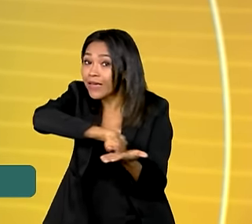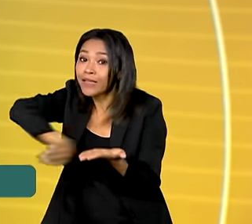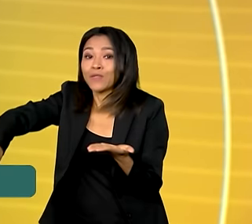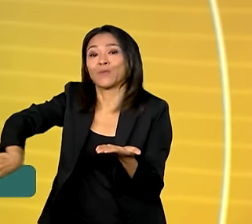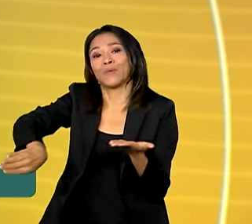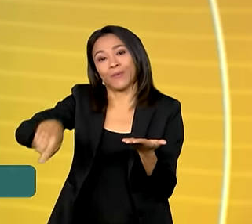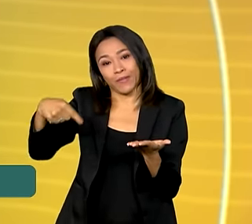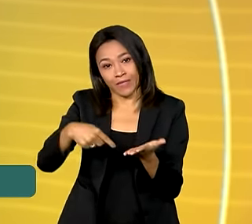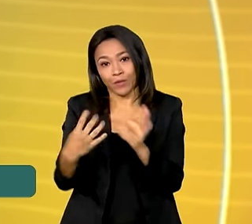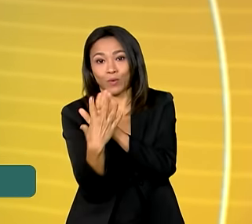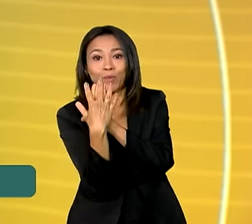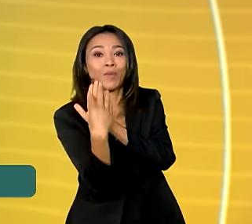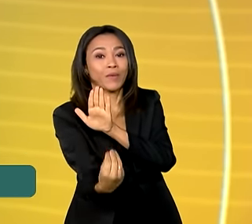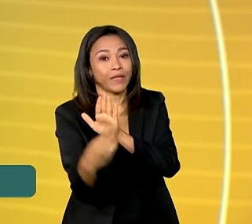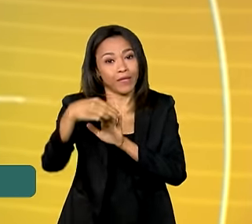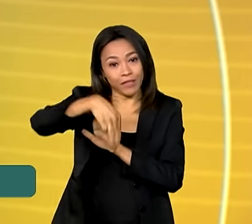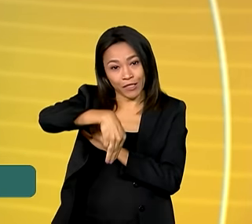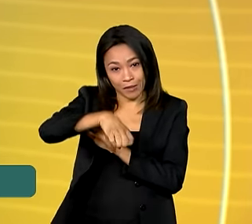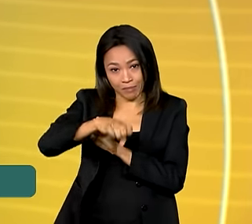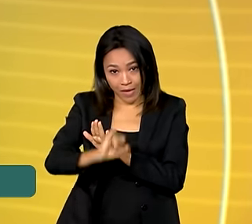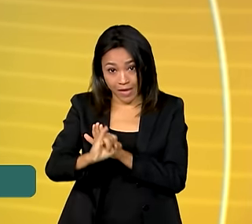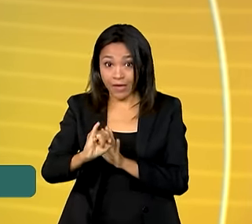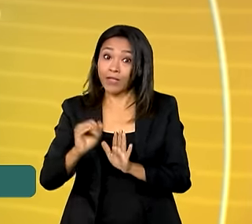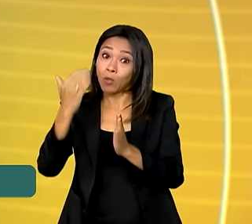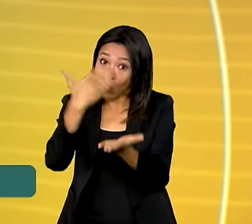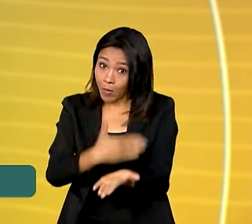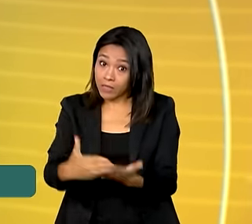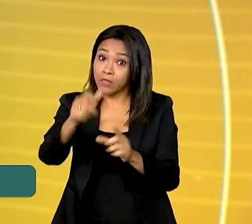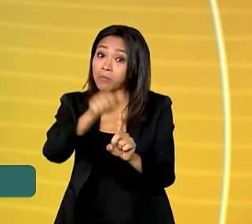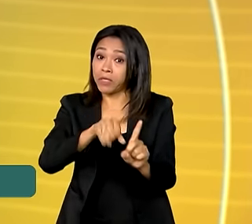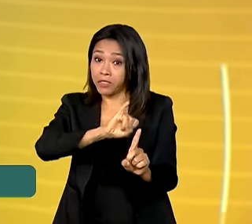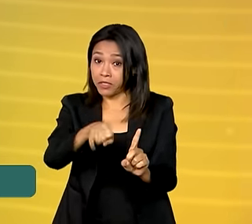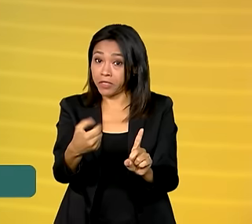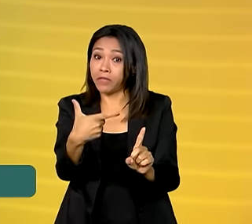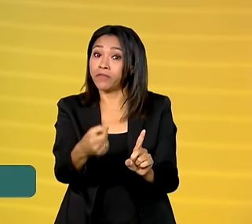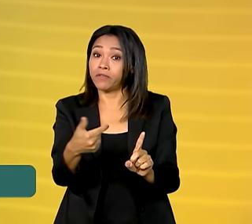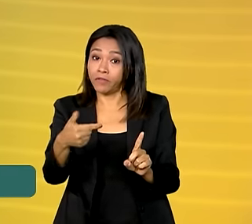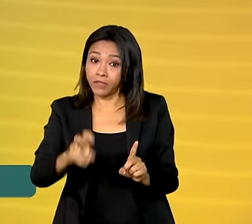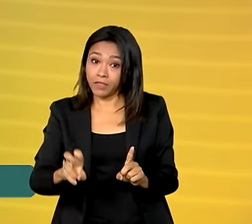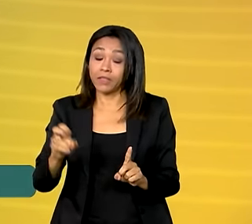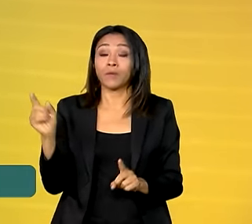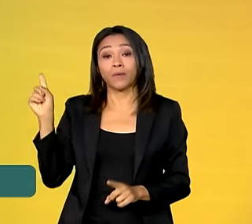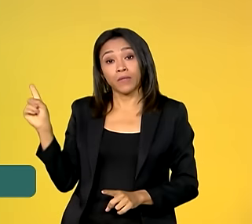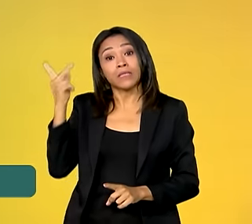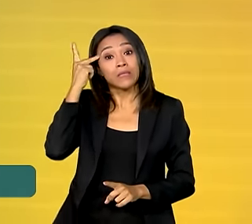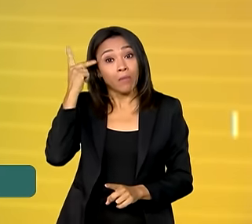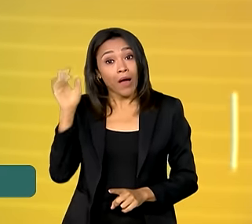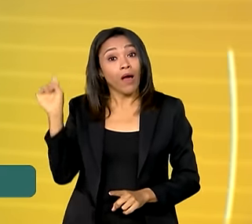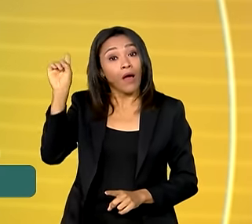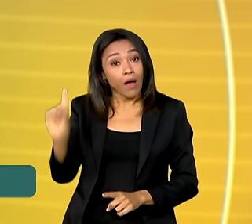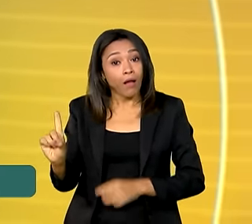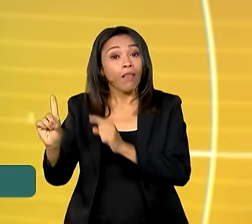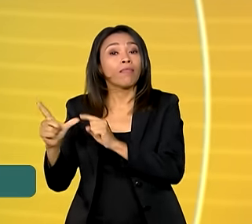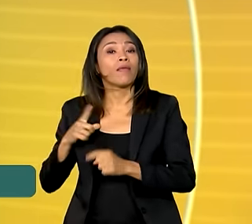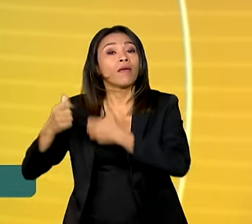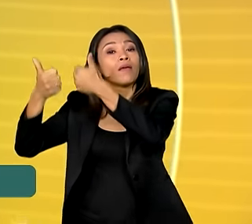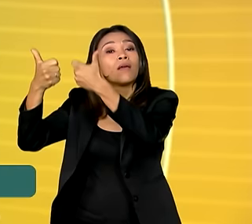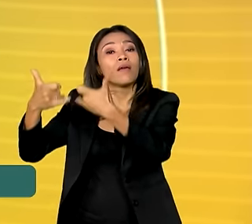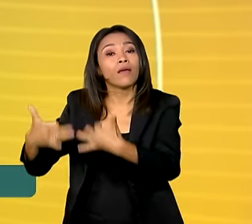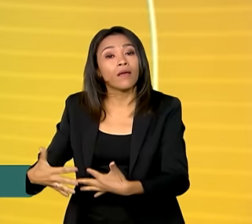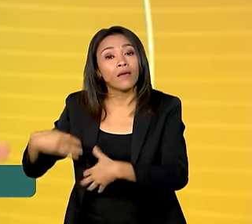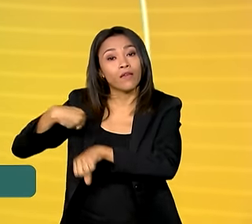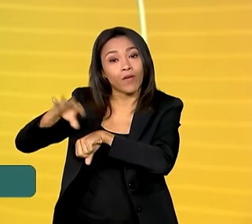a partir de 1º de janeiro de 2025. De São Paulo, a repórter Adriana Natale tem mais informações